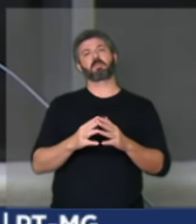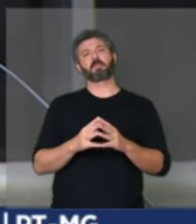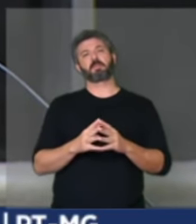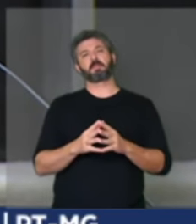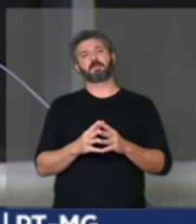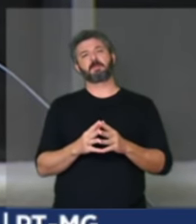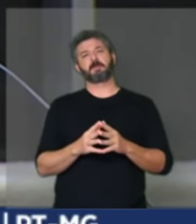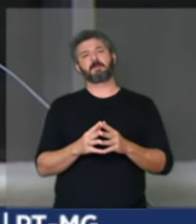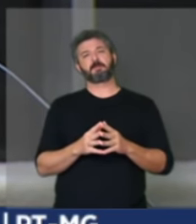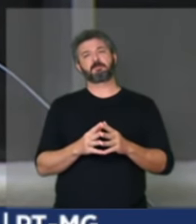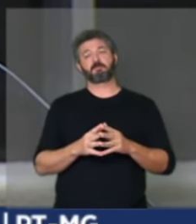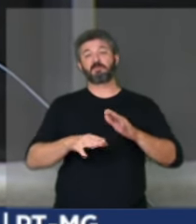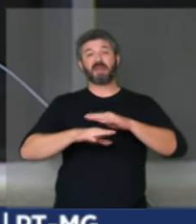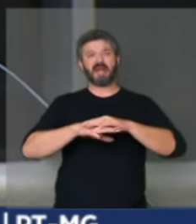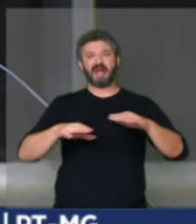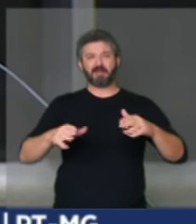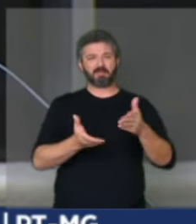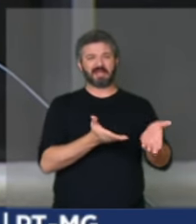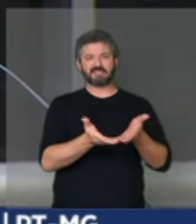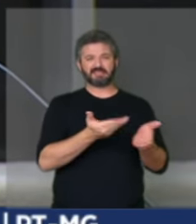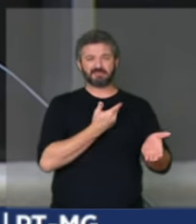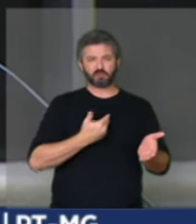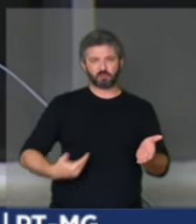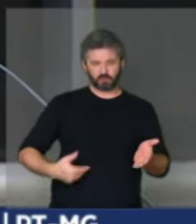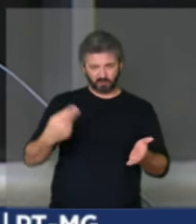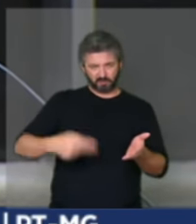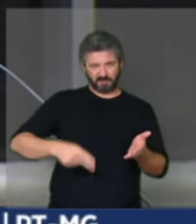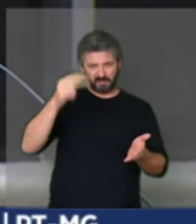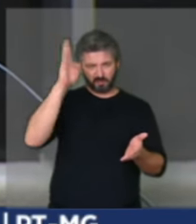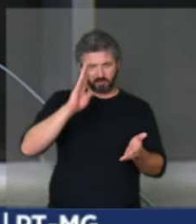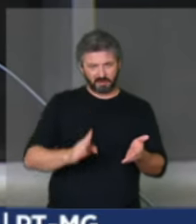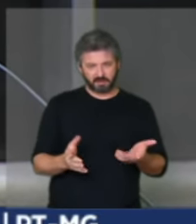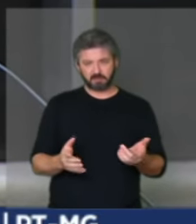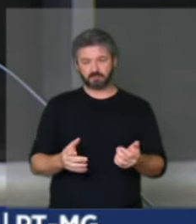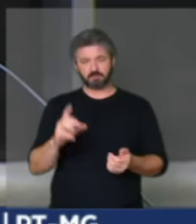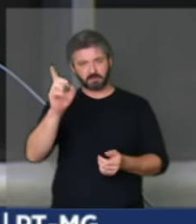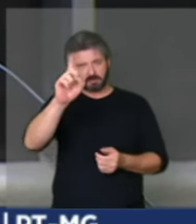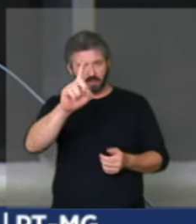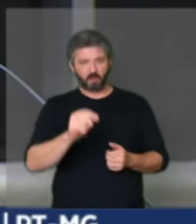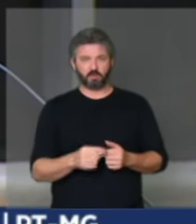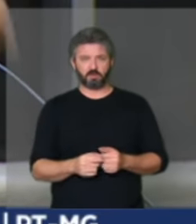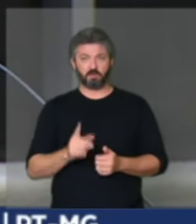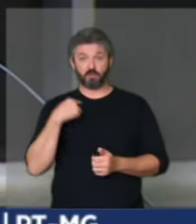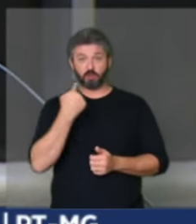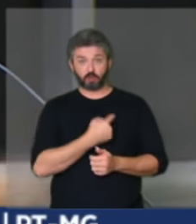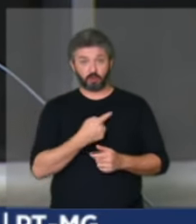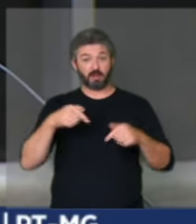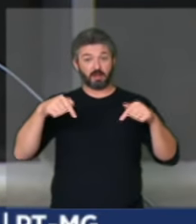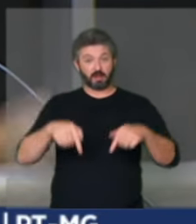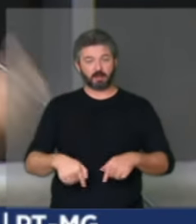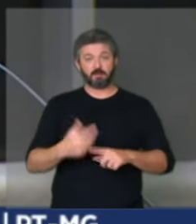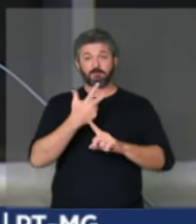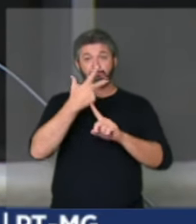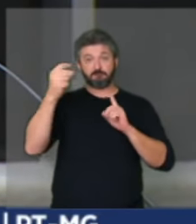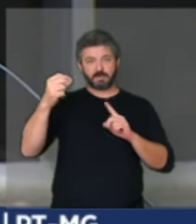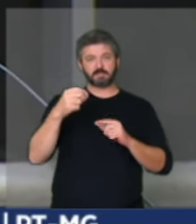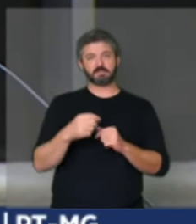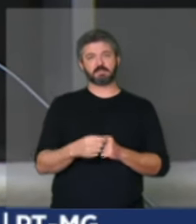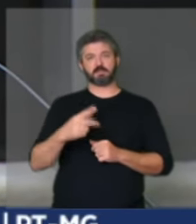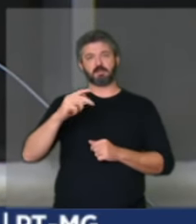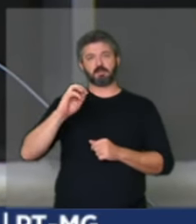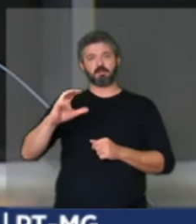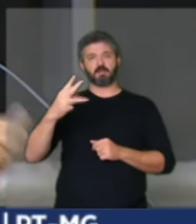que vai acabar com o serviço público no nosso país não nós vamos aqui derrotar a PEC